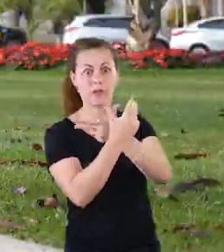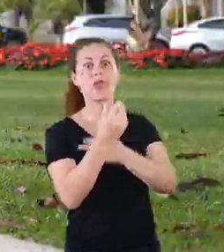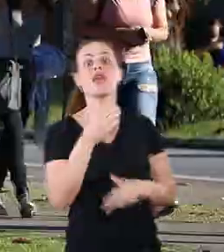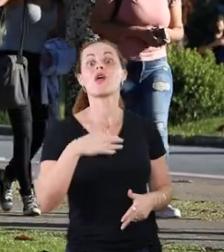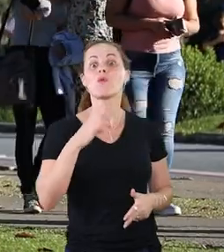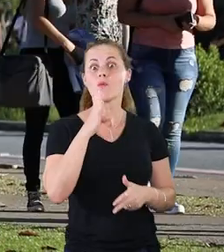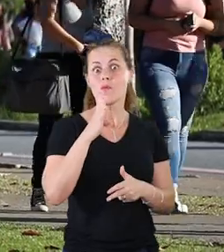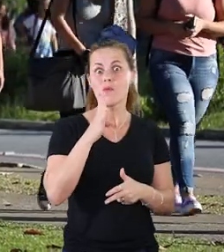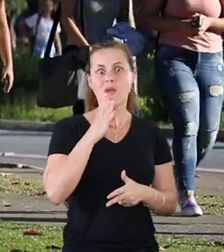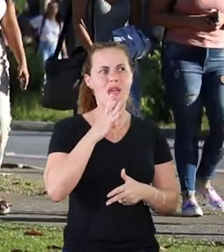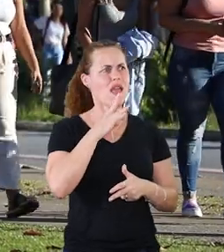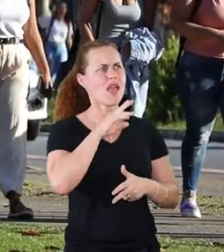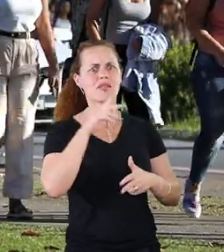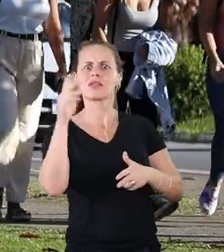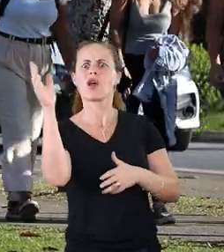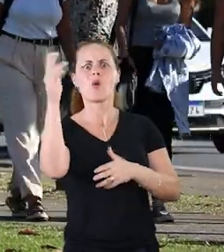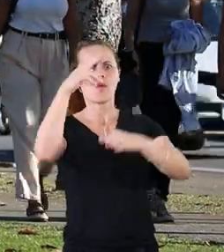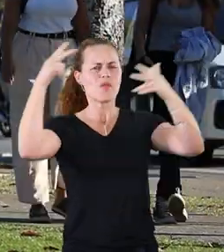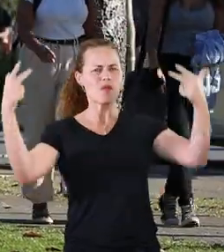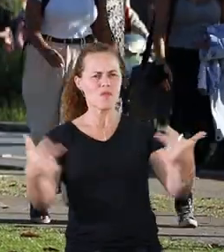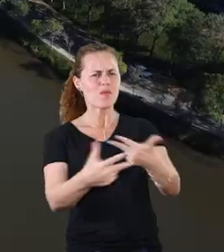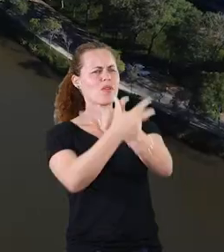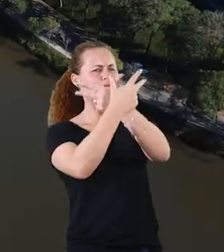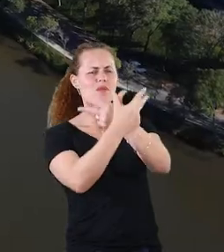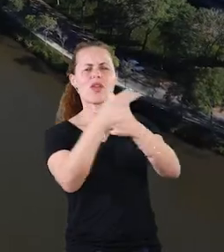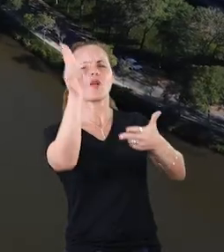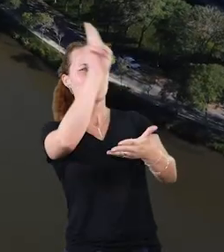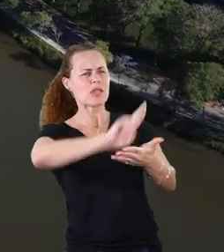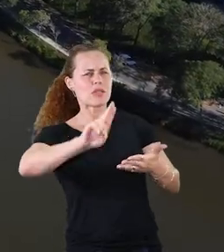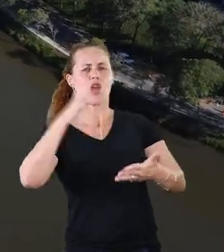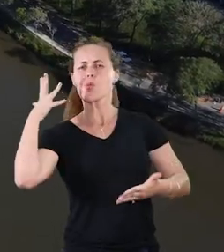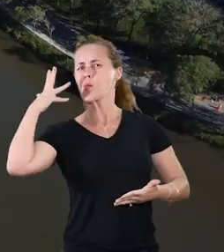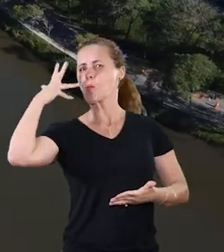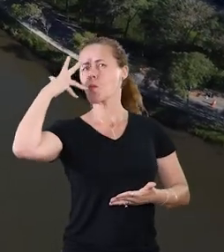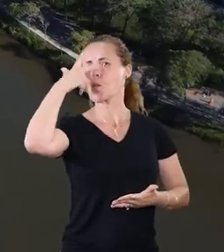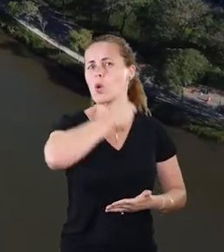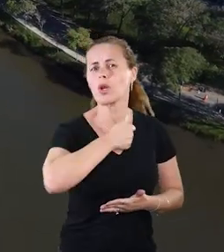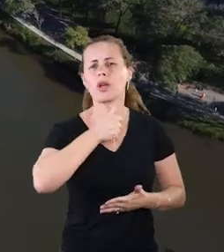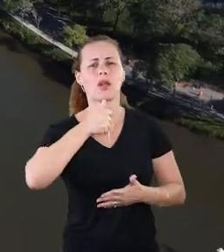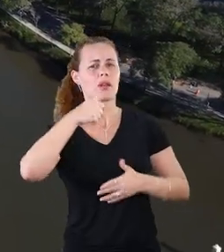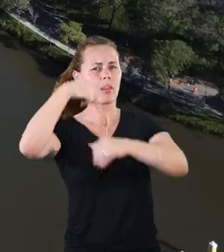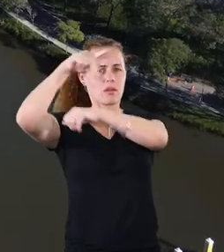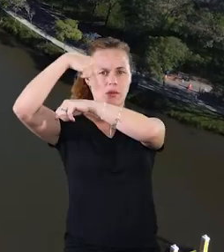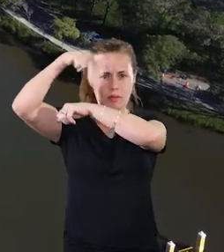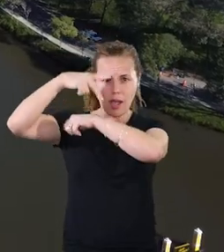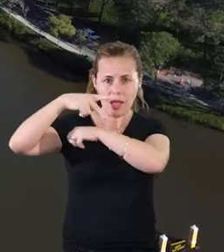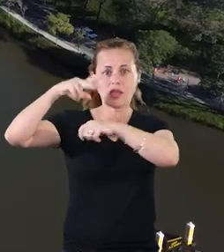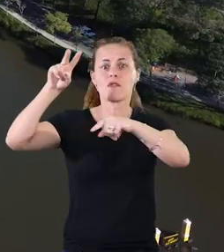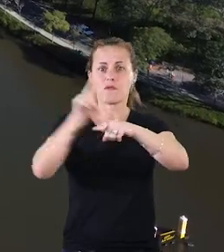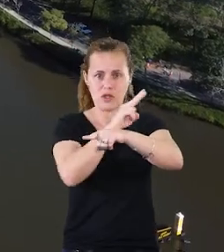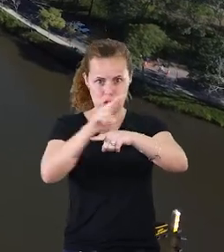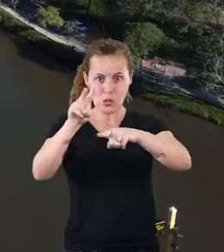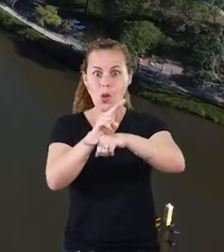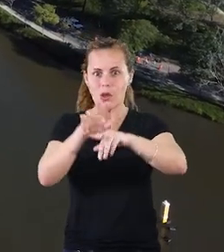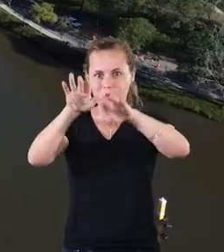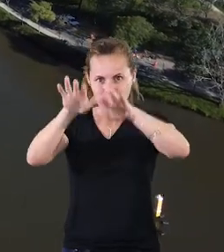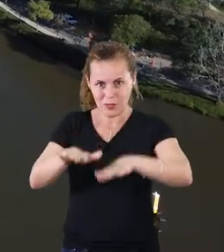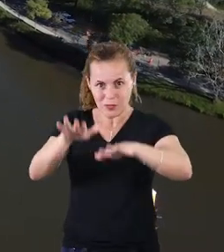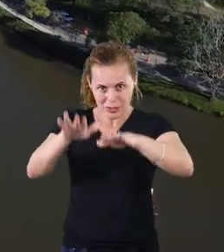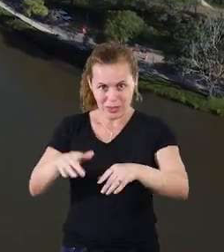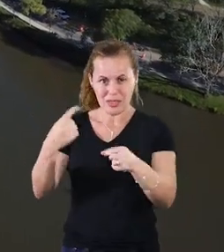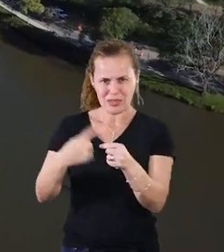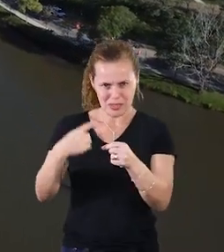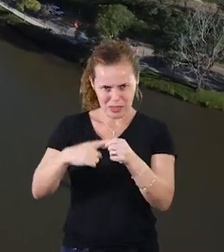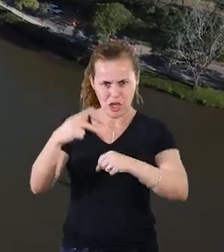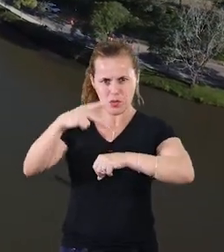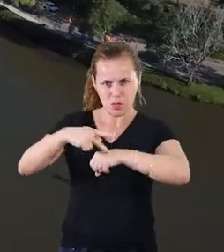conhecida por ser uma das universidades mais bonitas do país. O Campus Viçosa, que é onde fica a